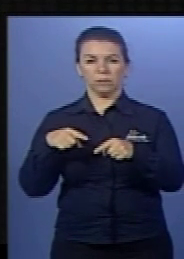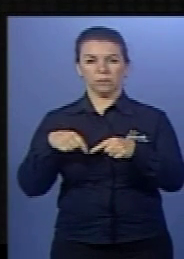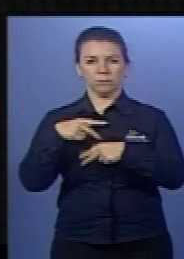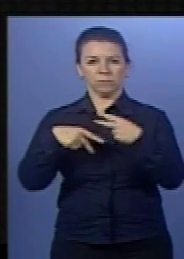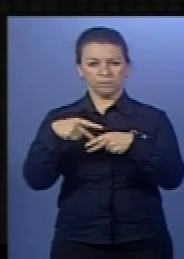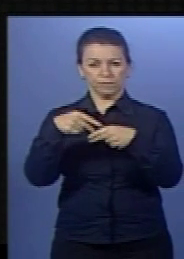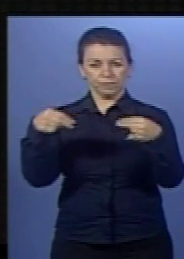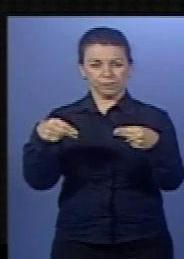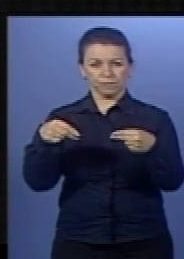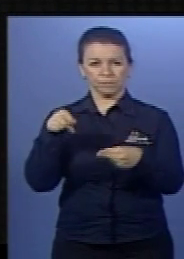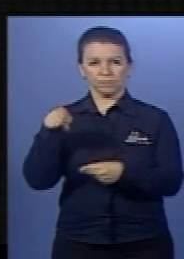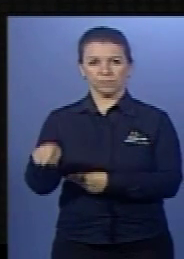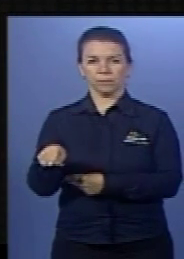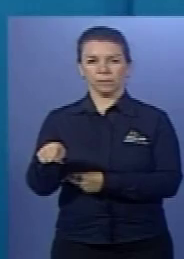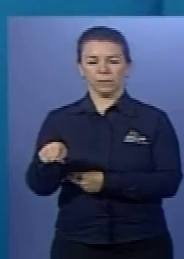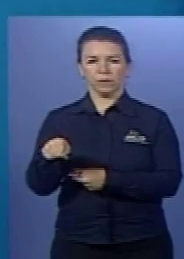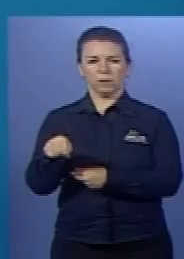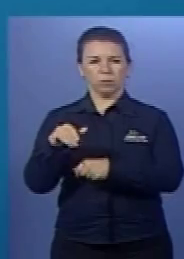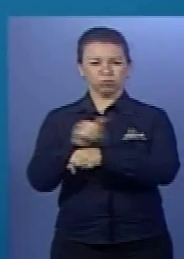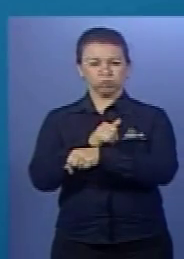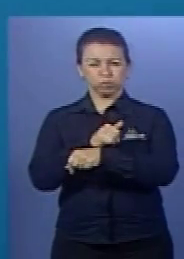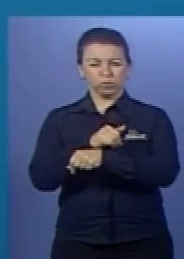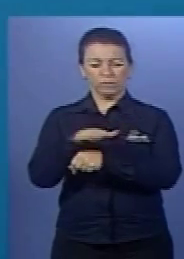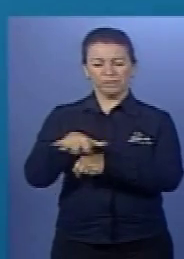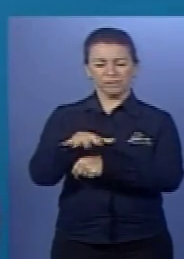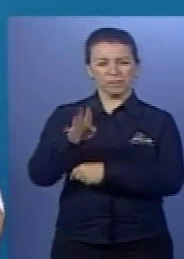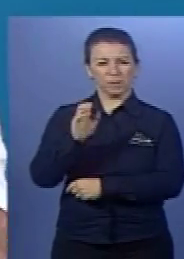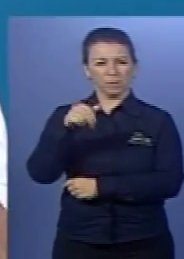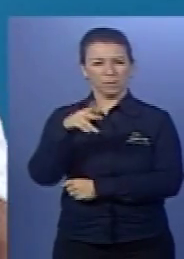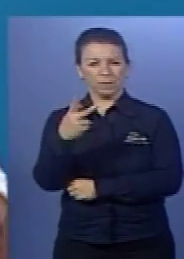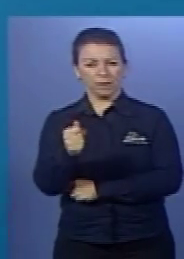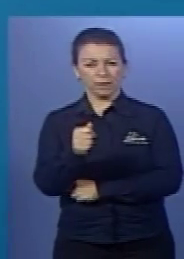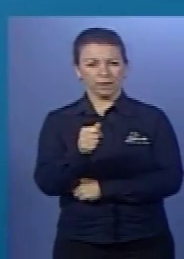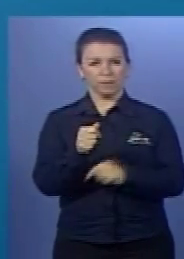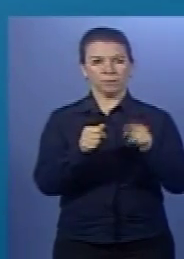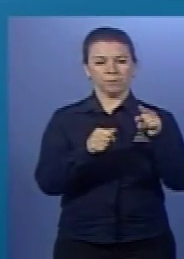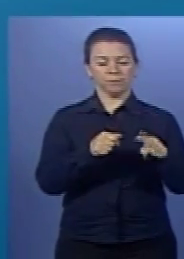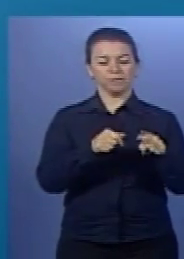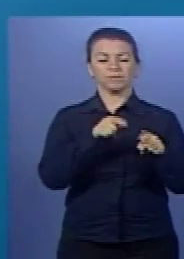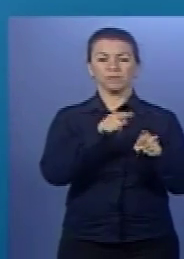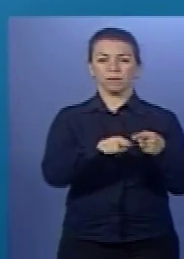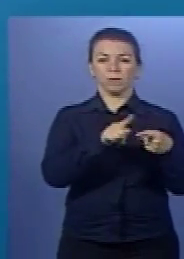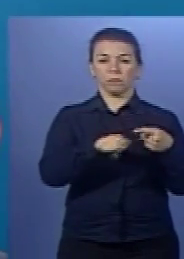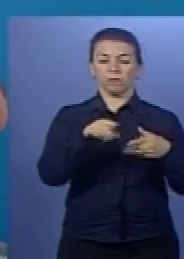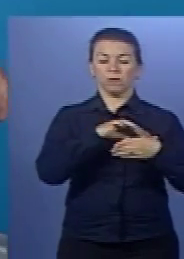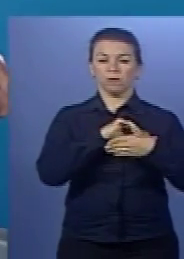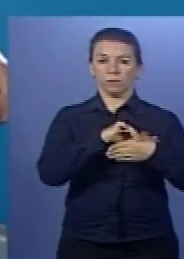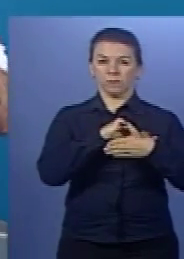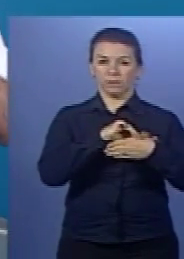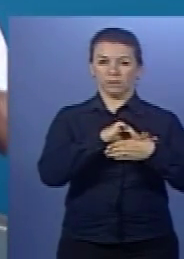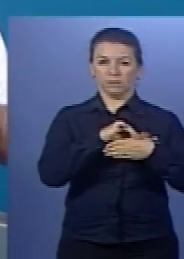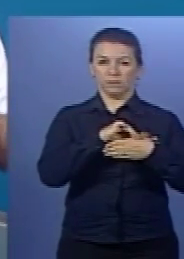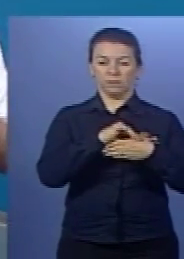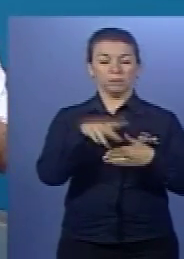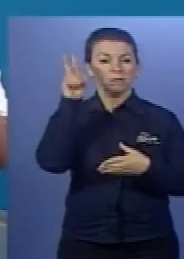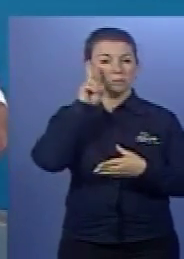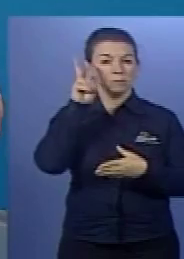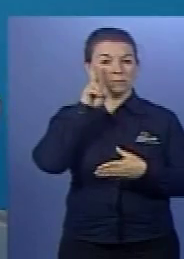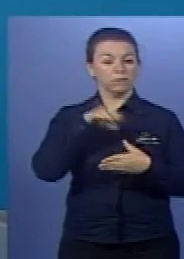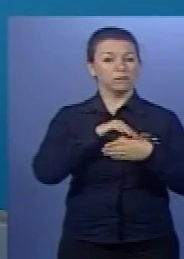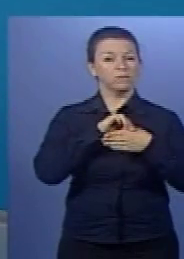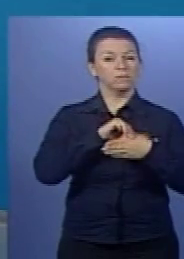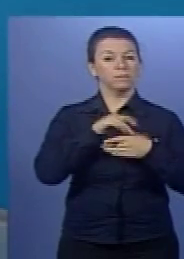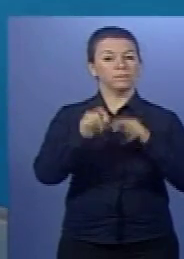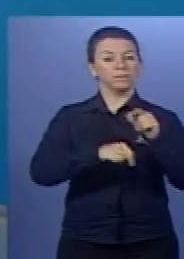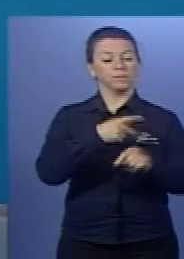Tubo 3, banha. Olhe para mim de novo. Ó, tubo 1, tá o que lá? Carne. Você tem que lembrar que carne é o que?